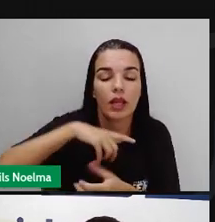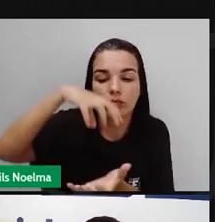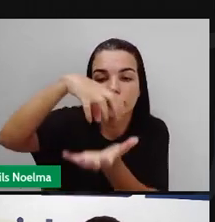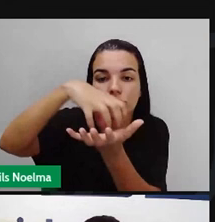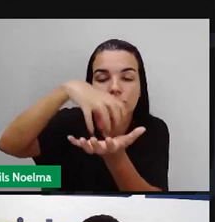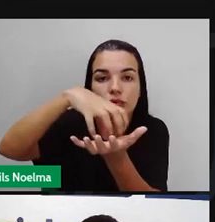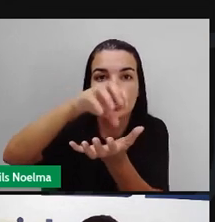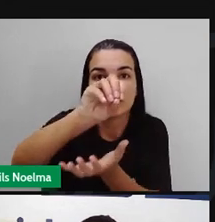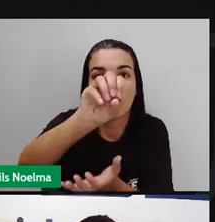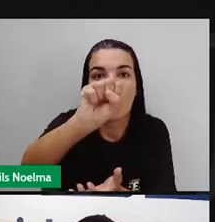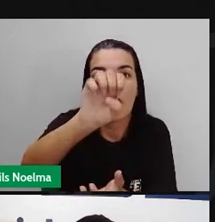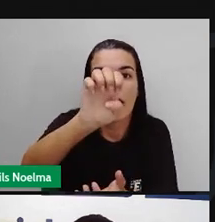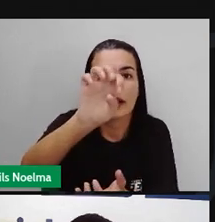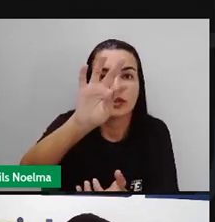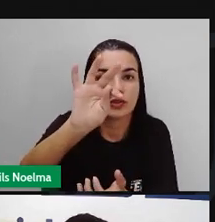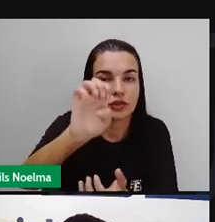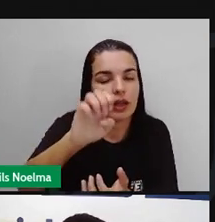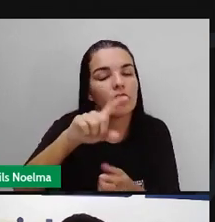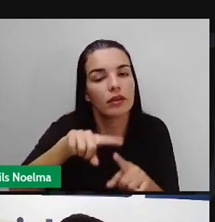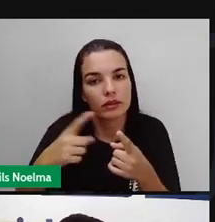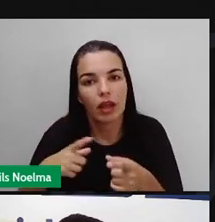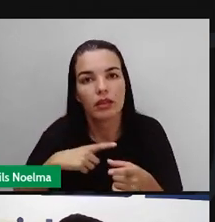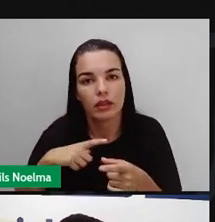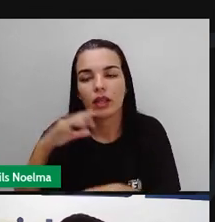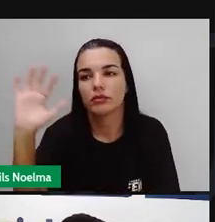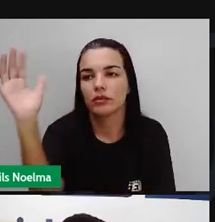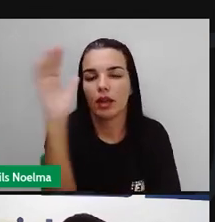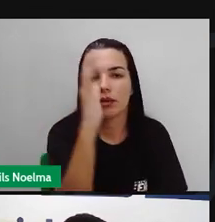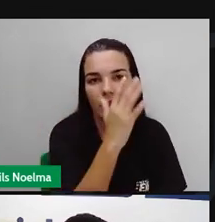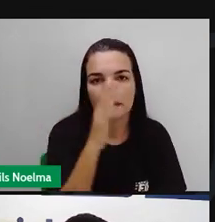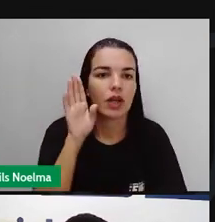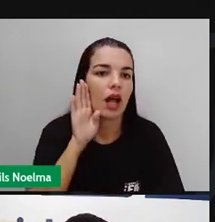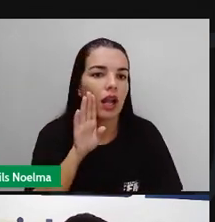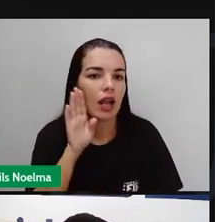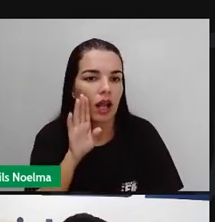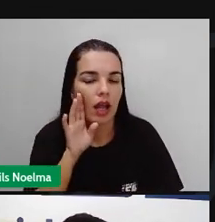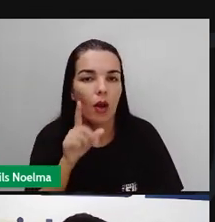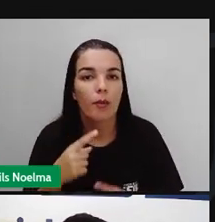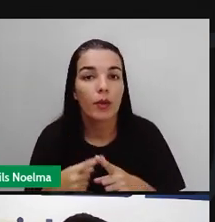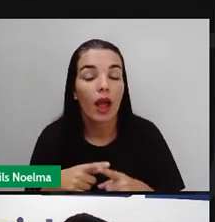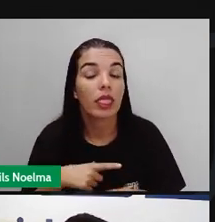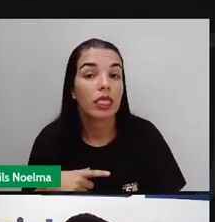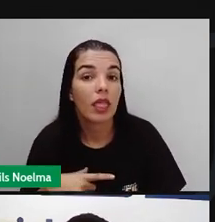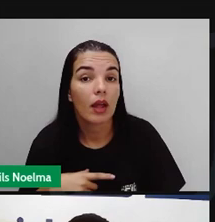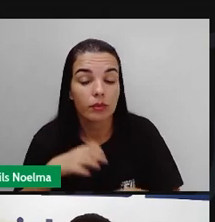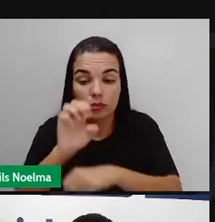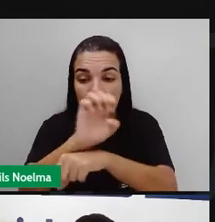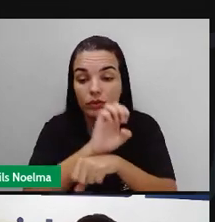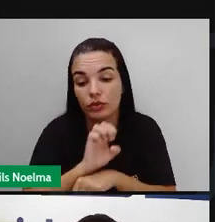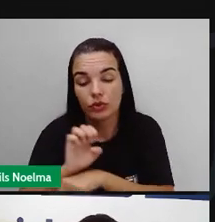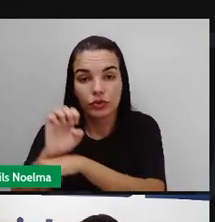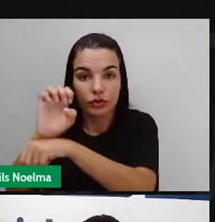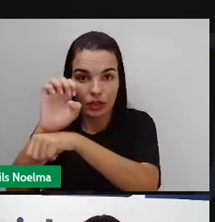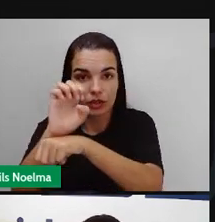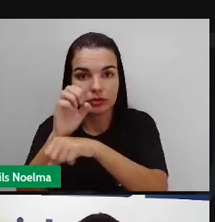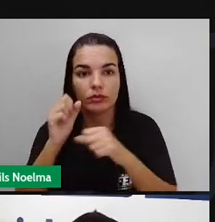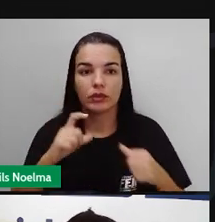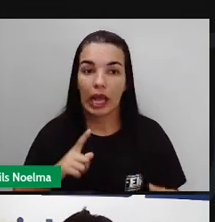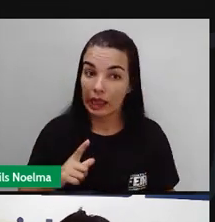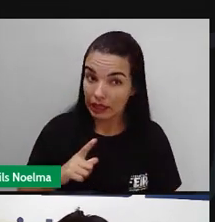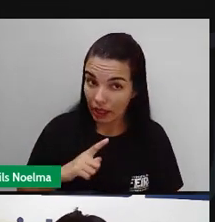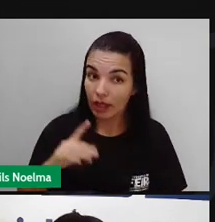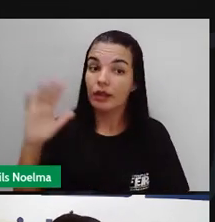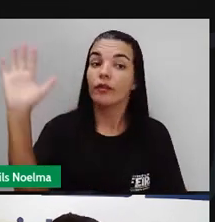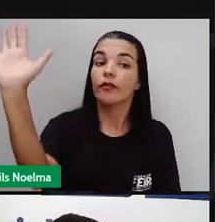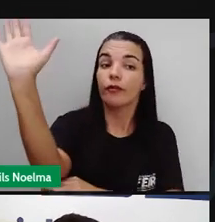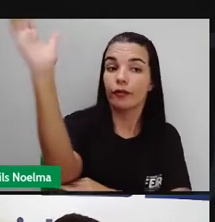parte da Amazônia legal. Ou seja, a Amazônia legal ela vai envolver todos os estados brasileiros que pegam aí a bacia amazônica, que